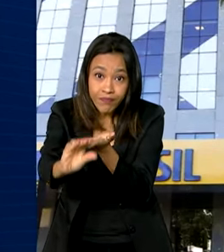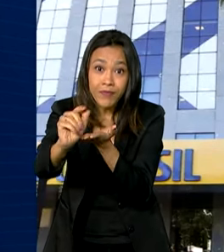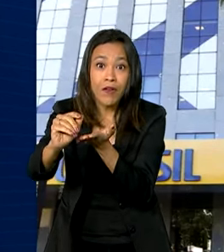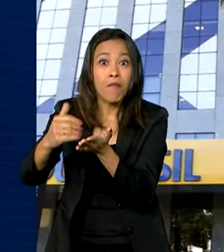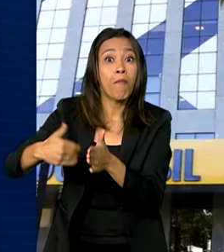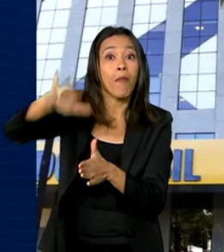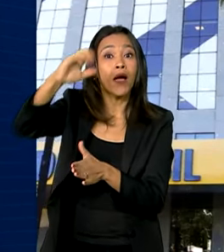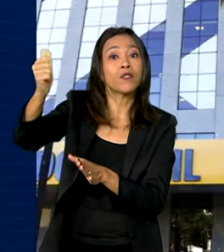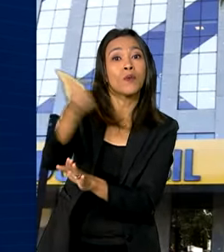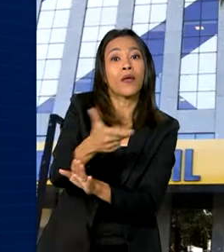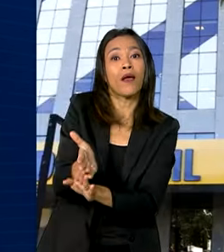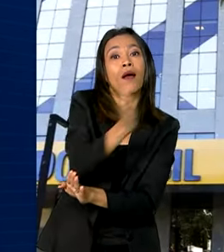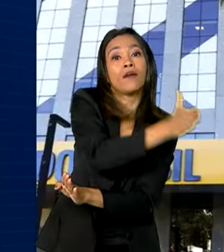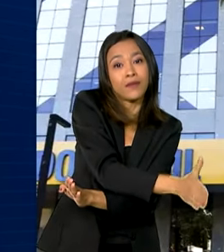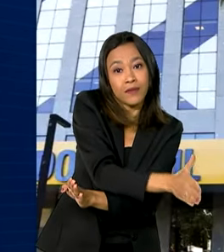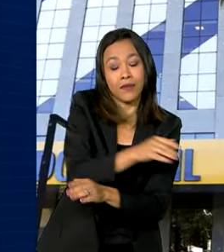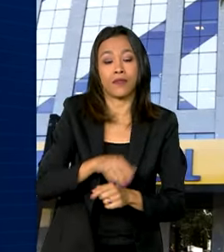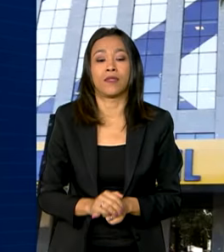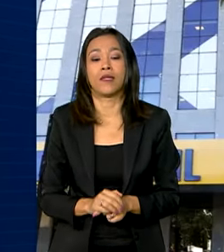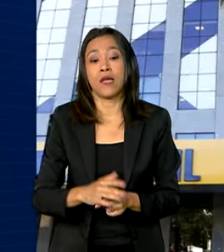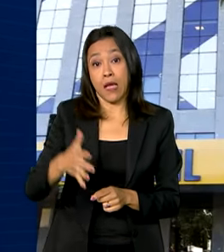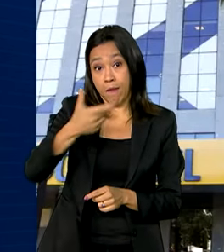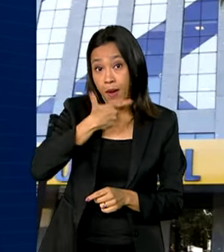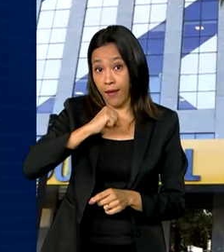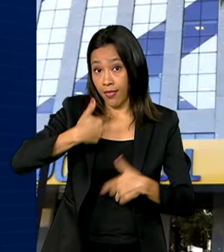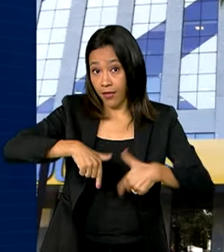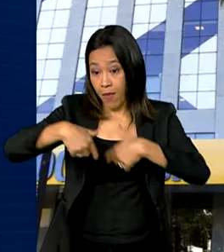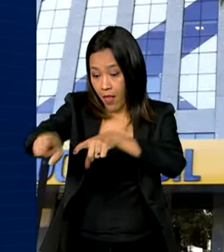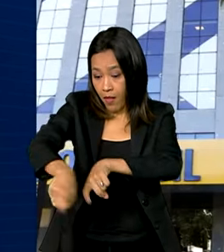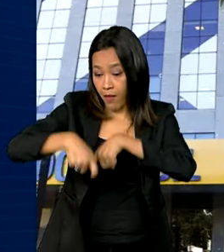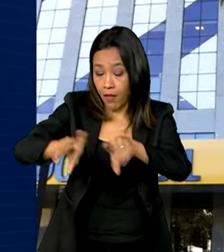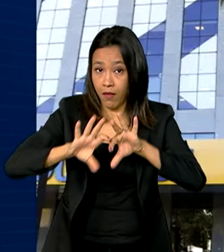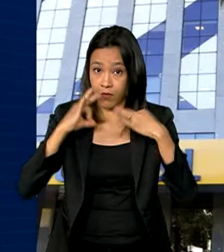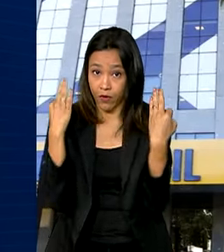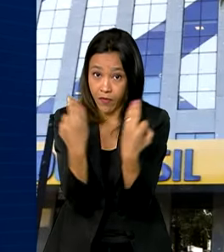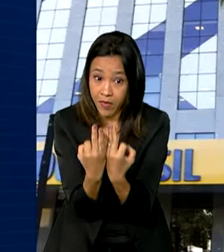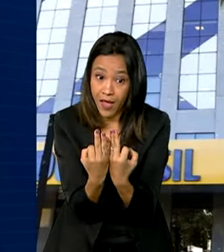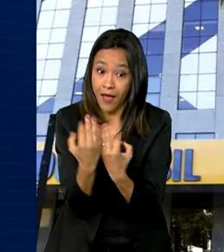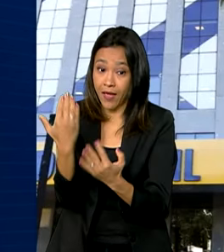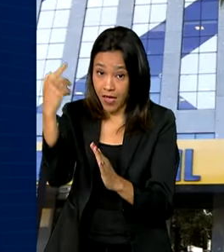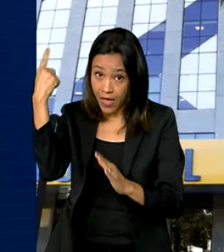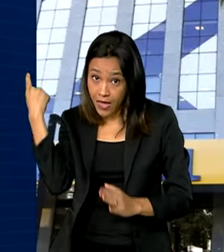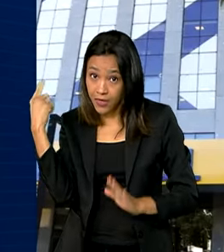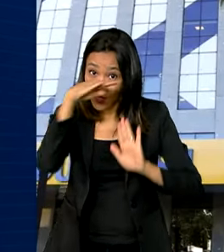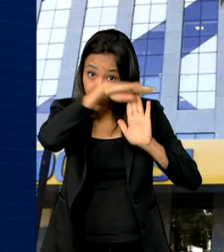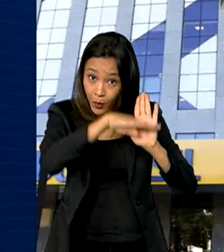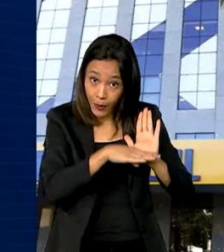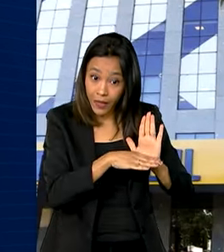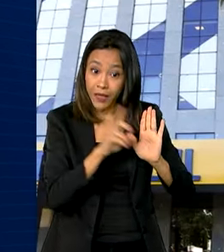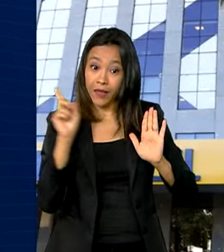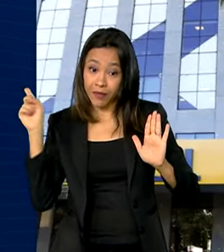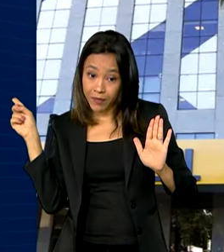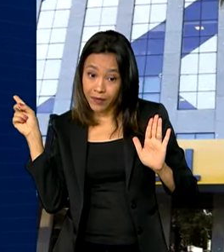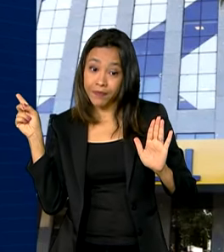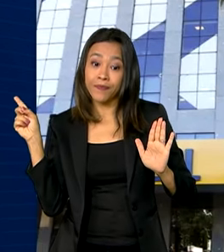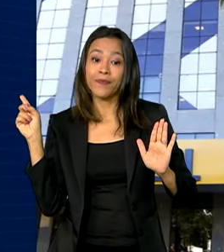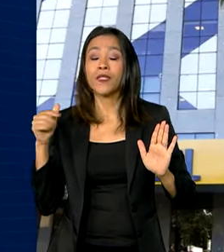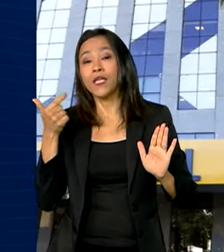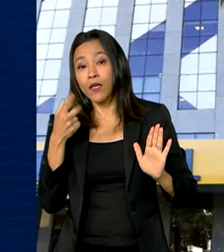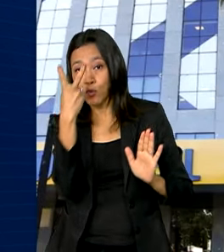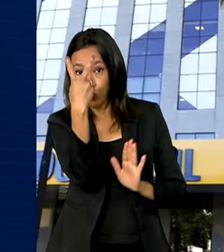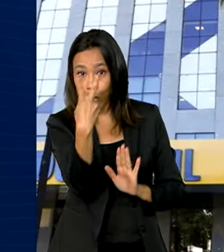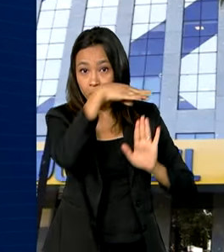safra anterior. Para os agricultores familiares, o Pronaf e os médios produtores, o